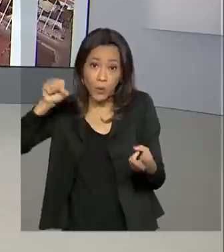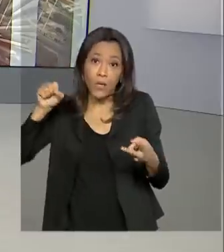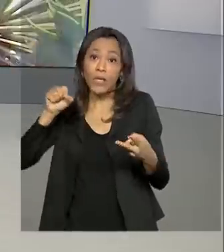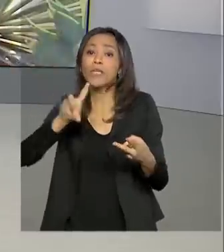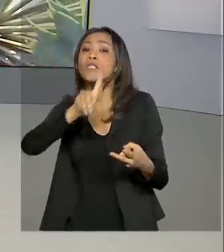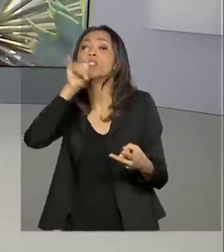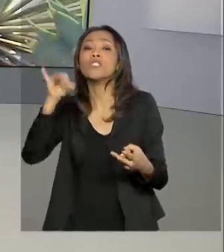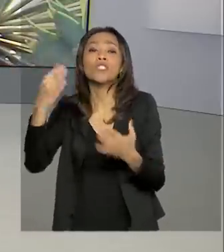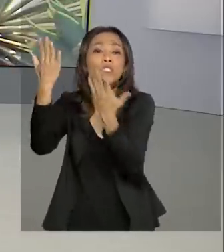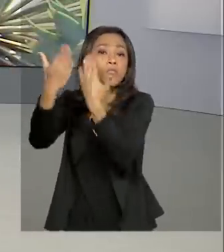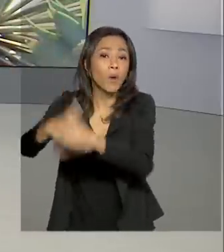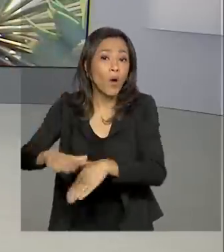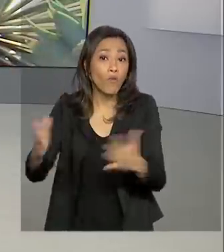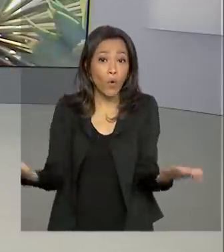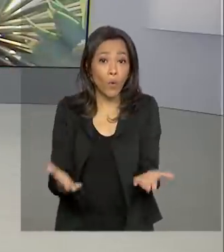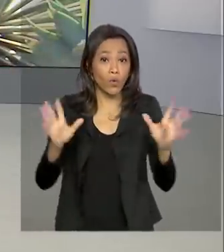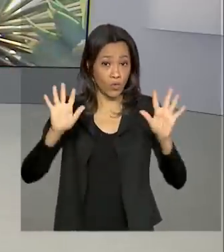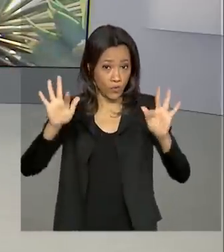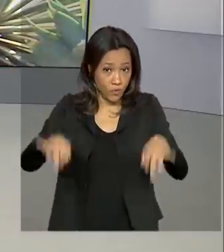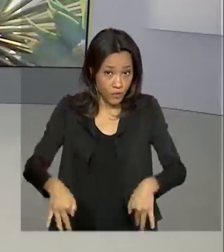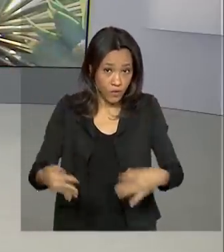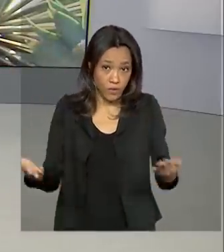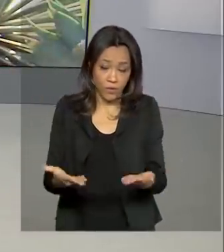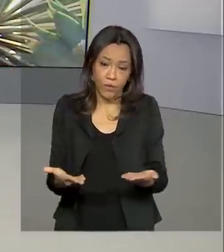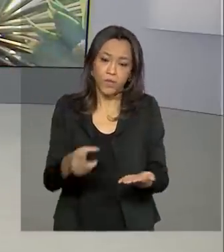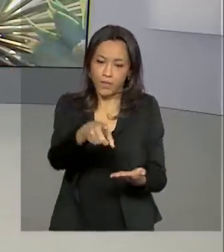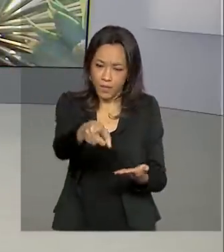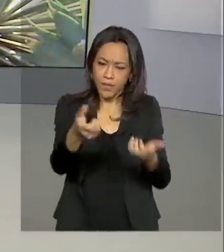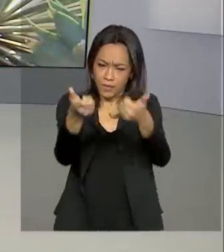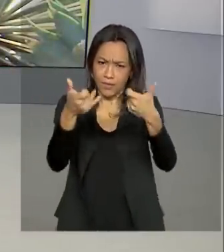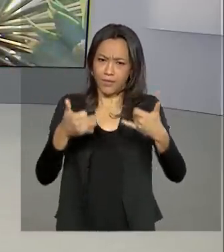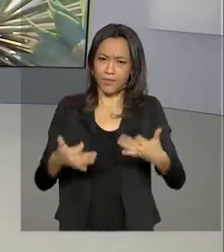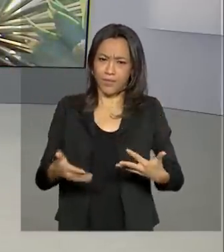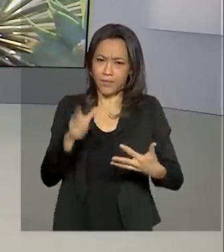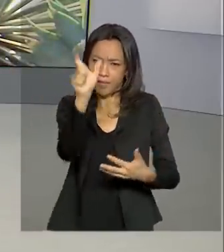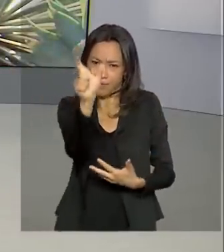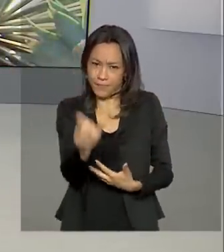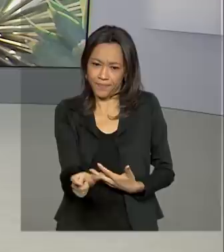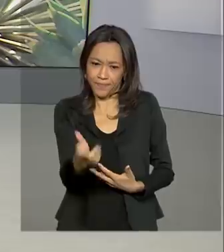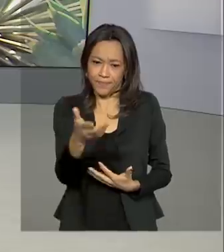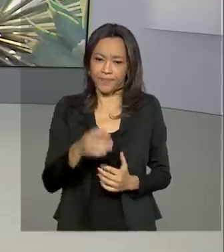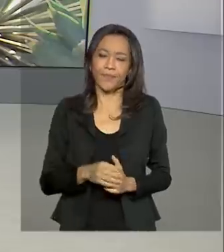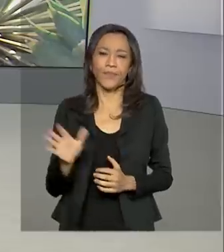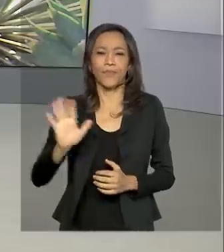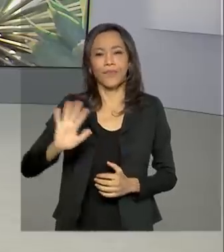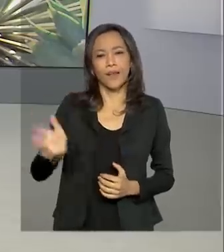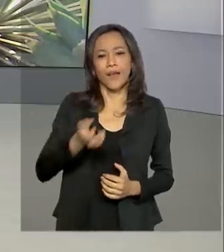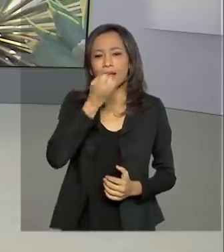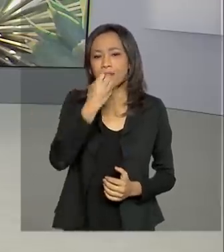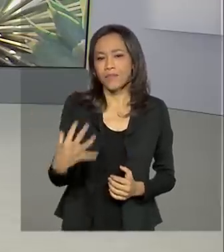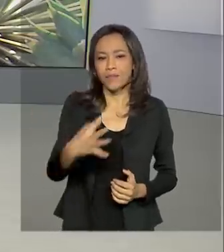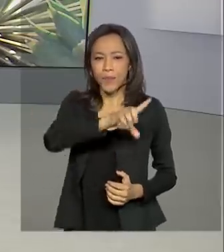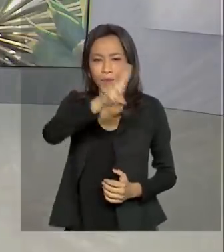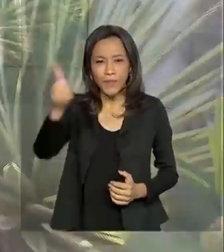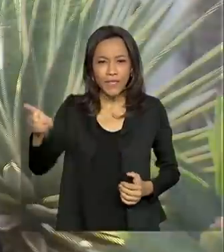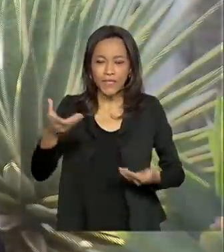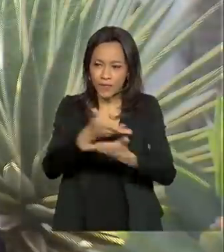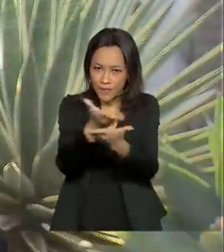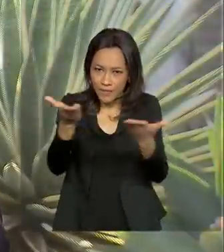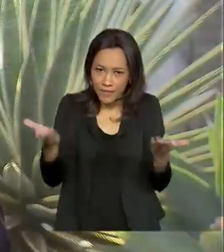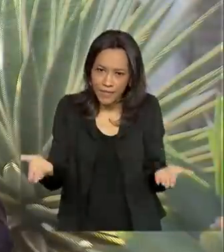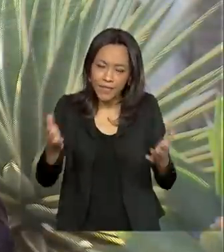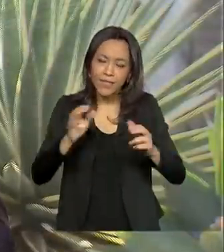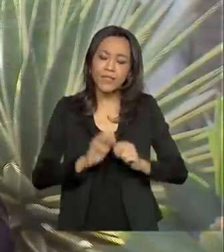E repórter Glauco de Queiroz conta pra gente ao vivo também. Bom dia, Glauco. Olá, bom dia, Ana Gabriela. Bom dia a todos.